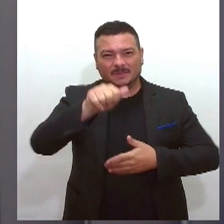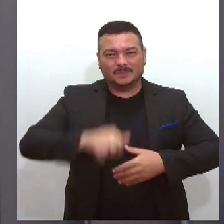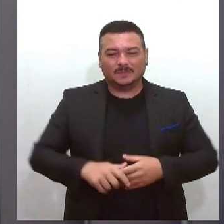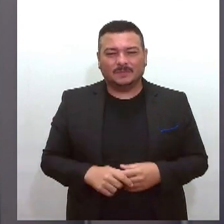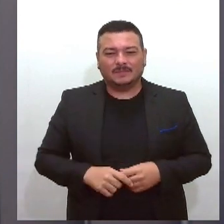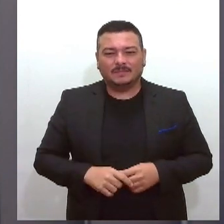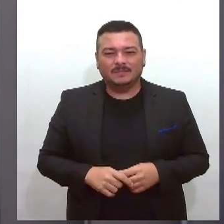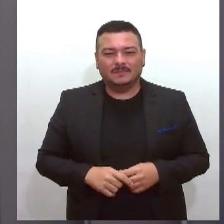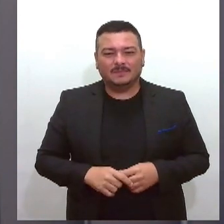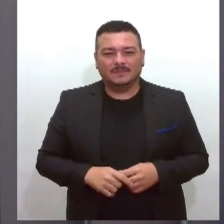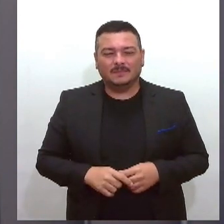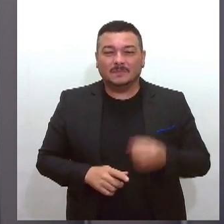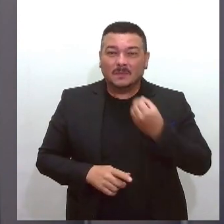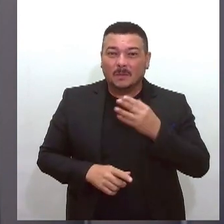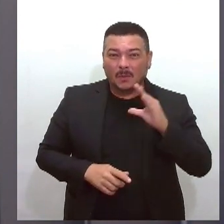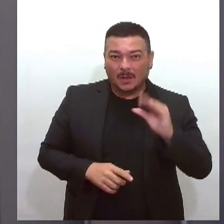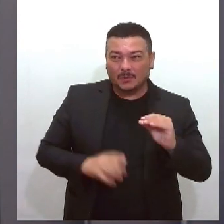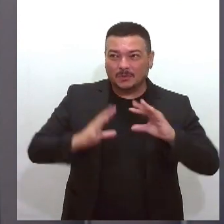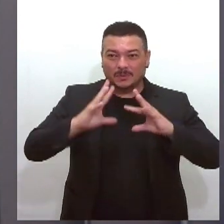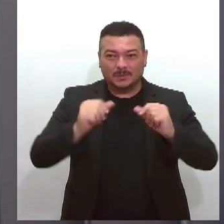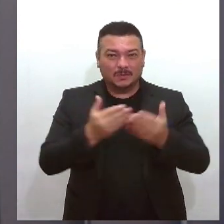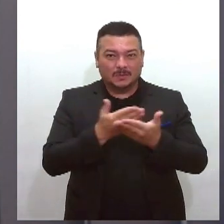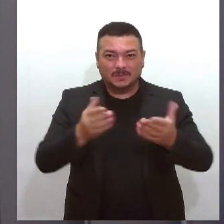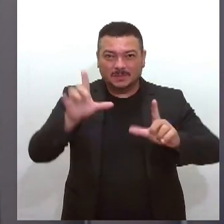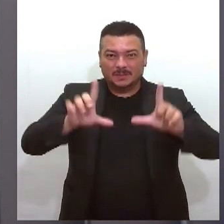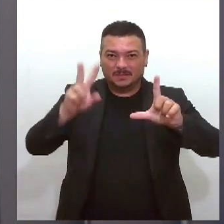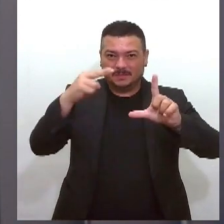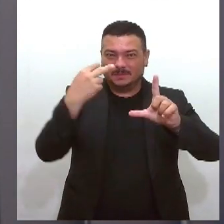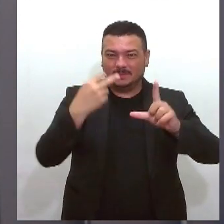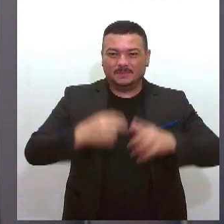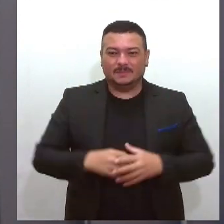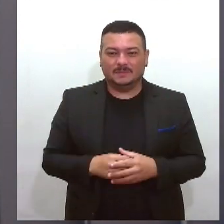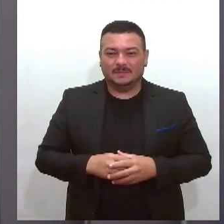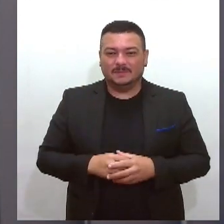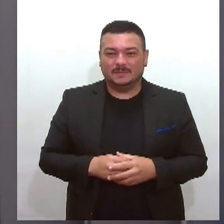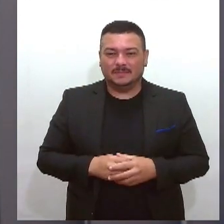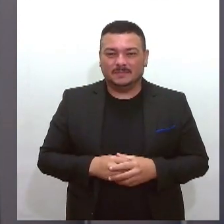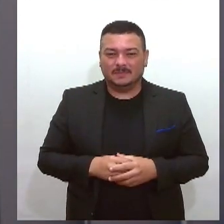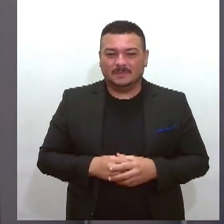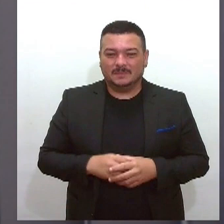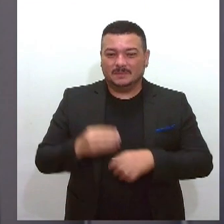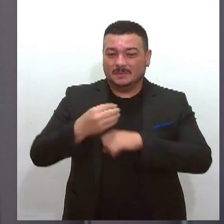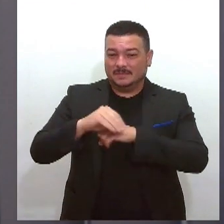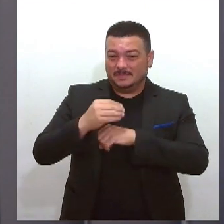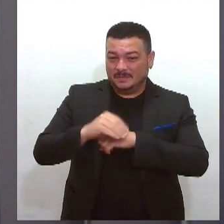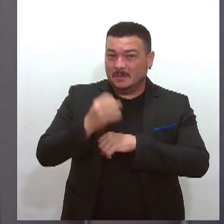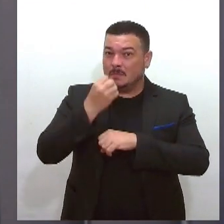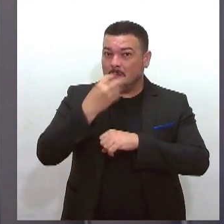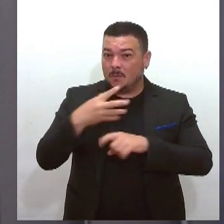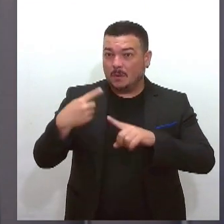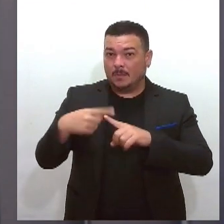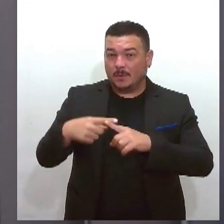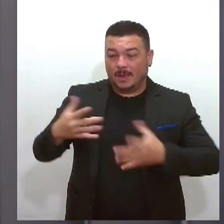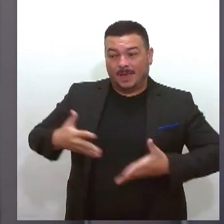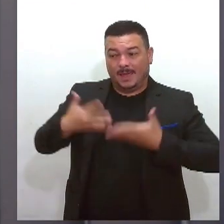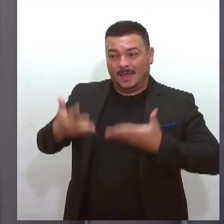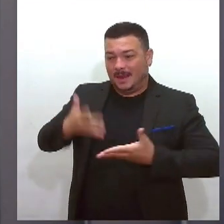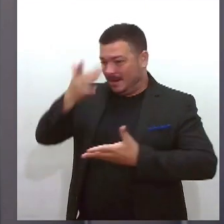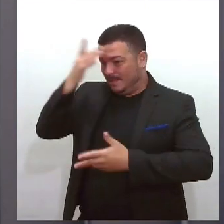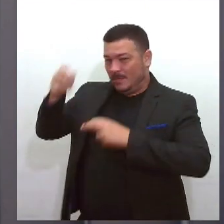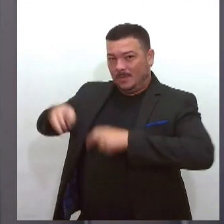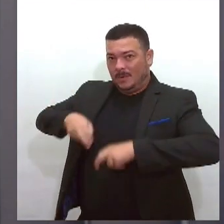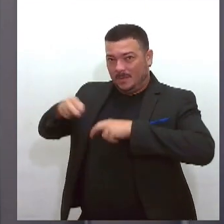Valkyria. Boa noite a todos. É uma notícia boa, né, Camila, que alegra os produtores e alegra também as famílias.